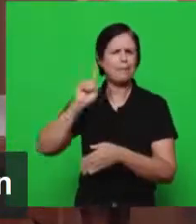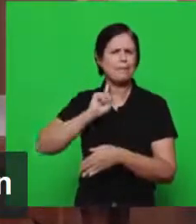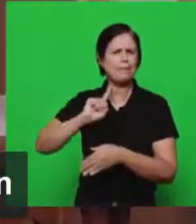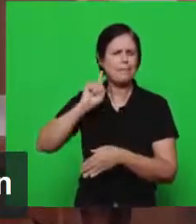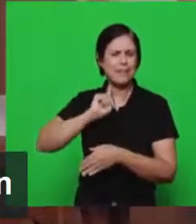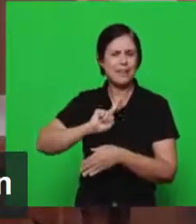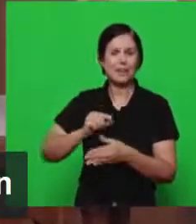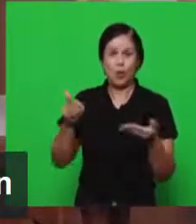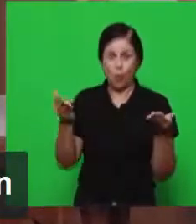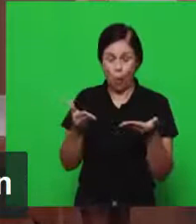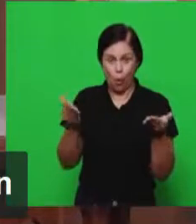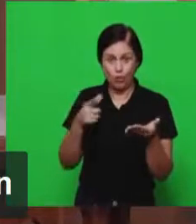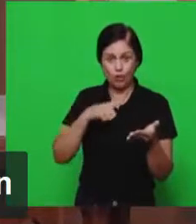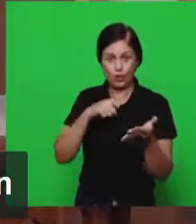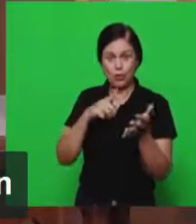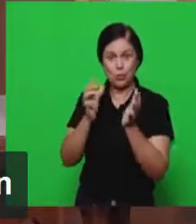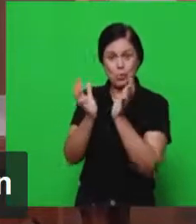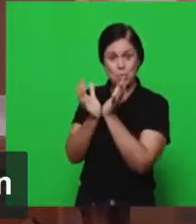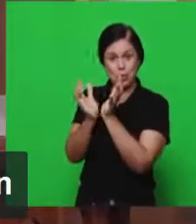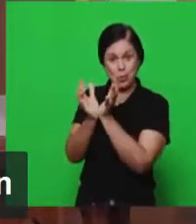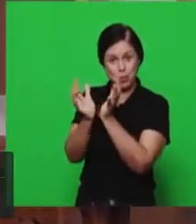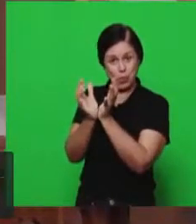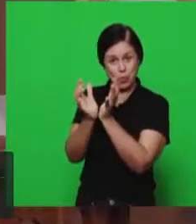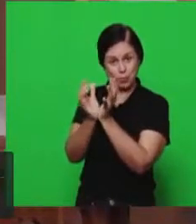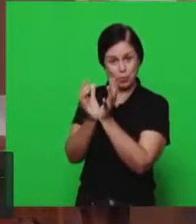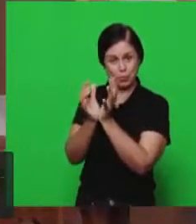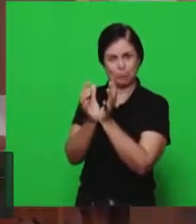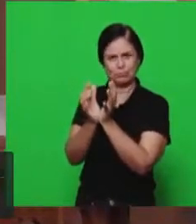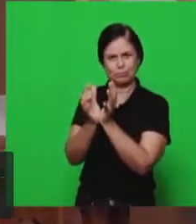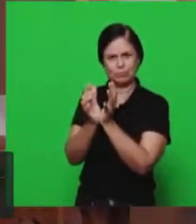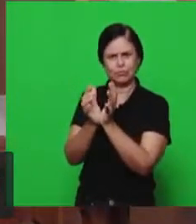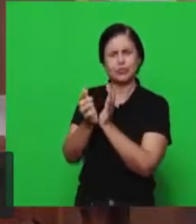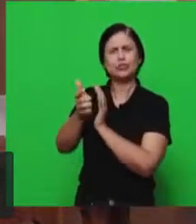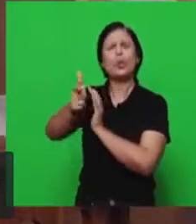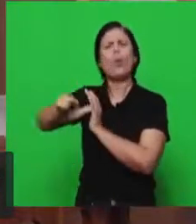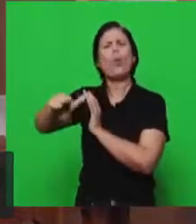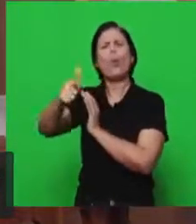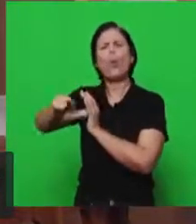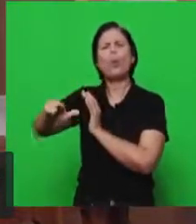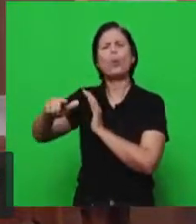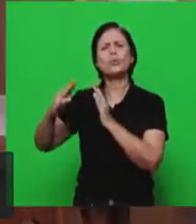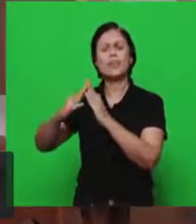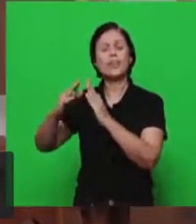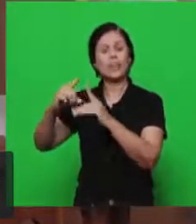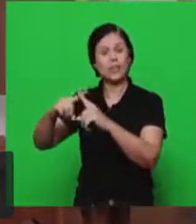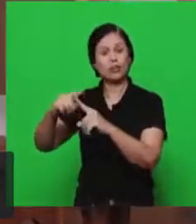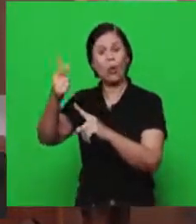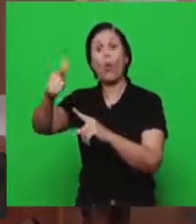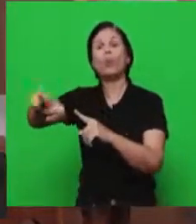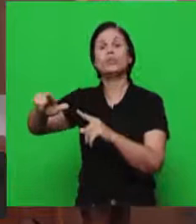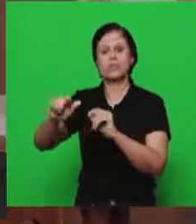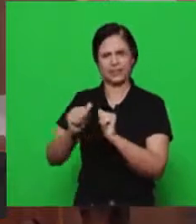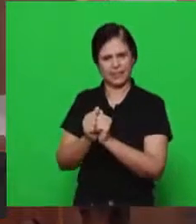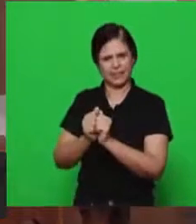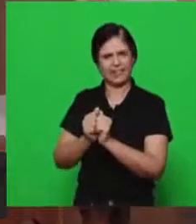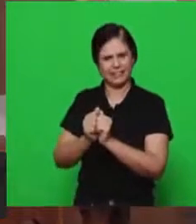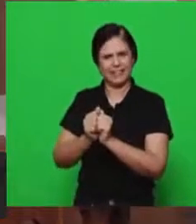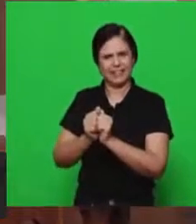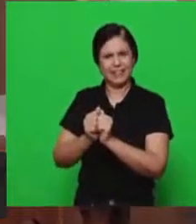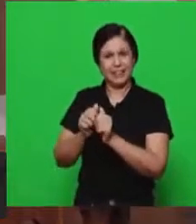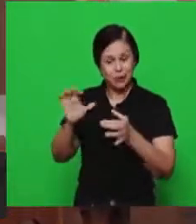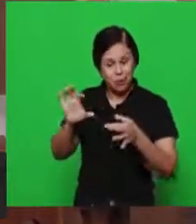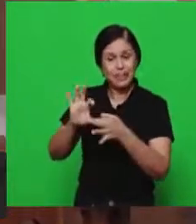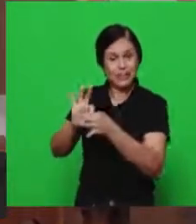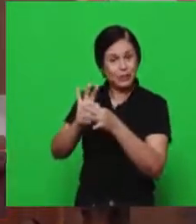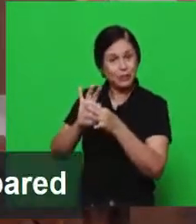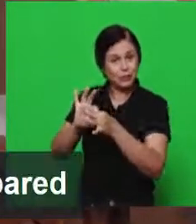nos esperando, irmãos de outra denominação, reunidos para estar conosco, nesse satélite,